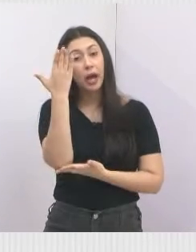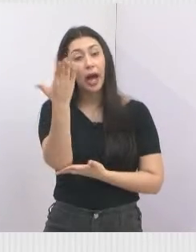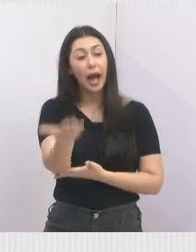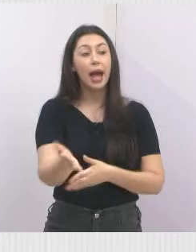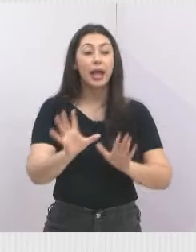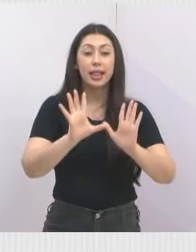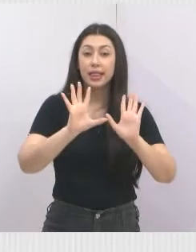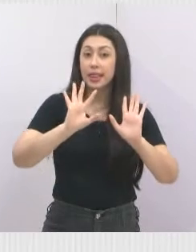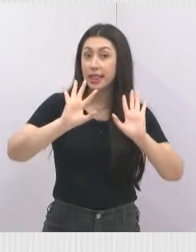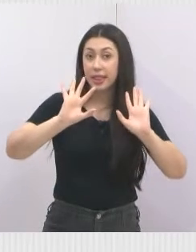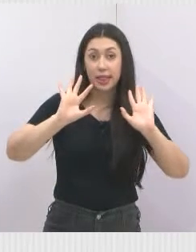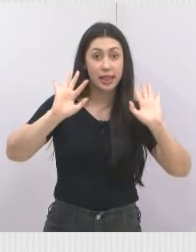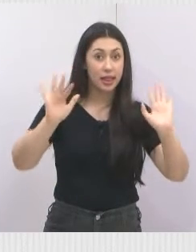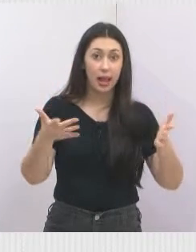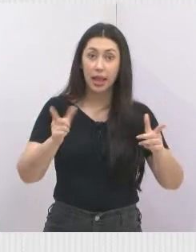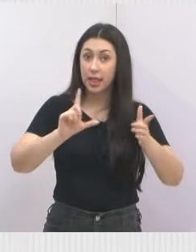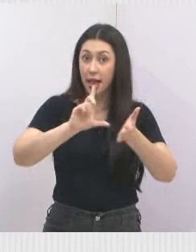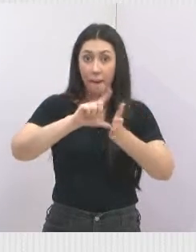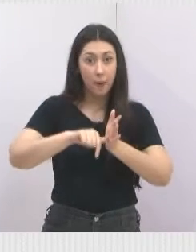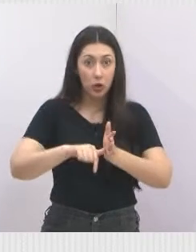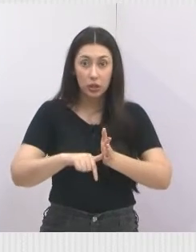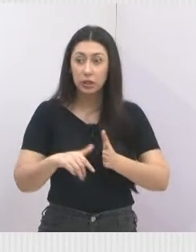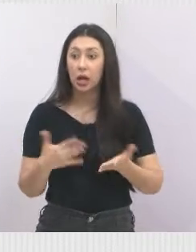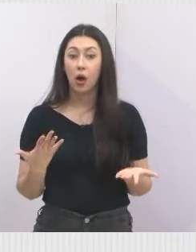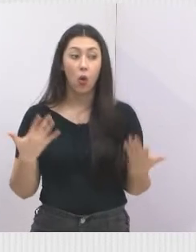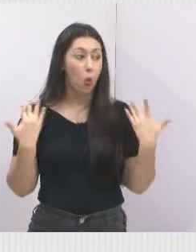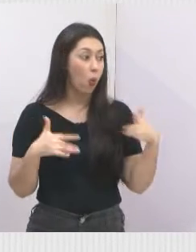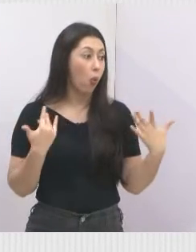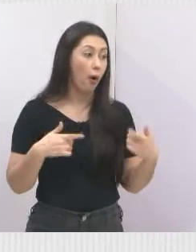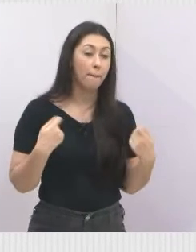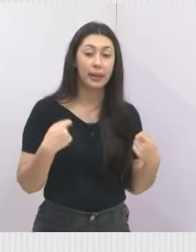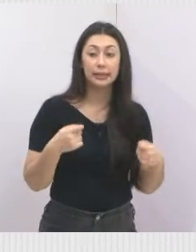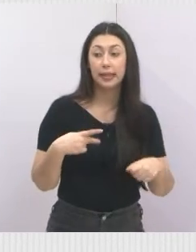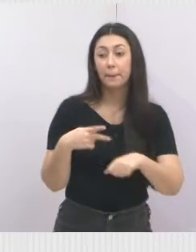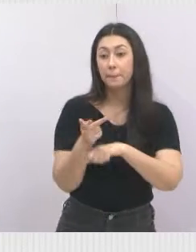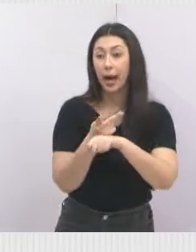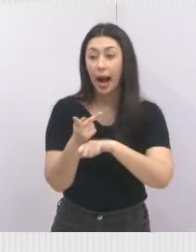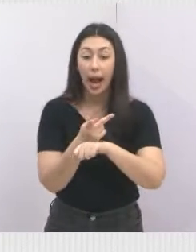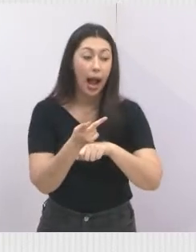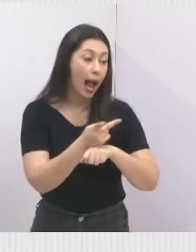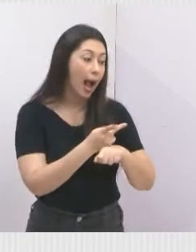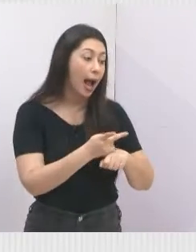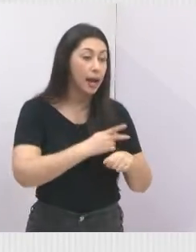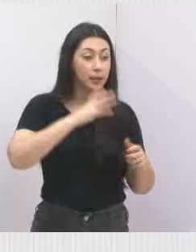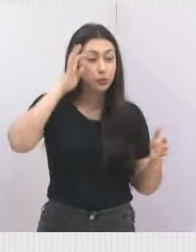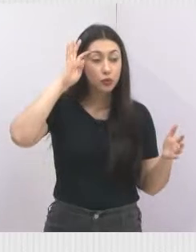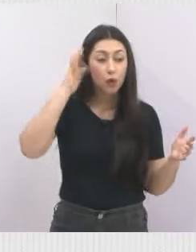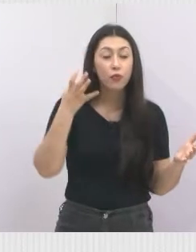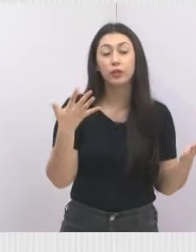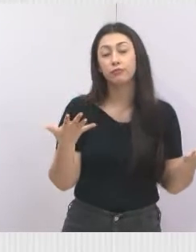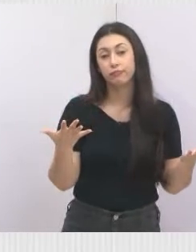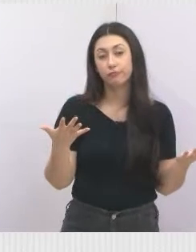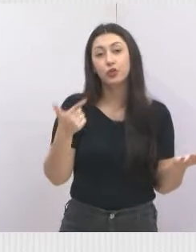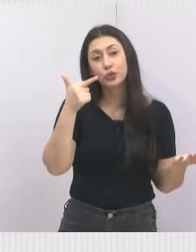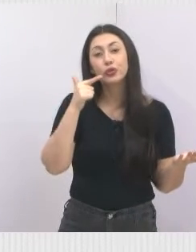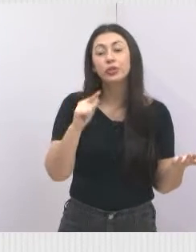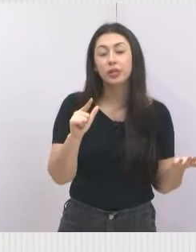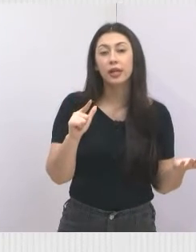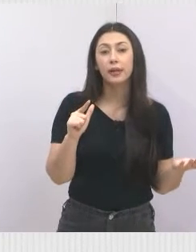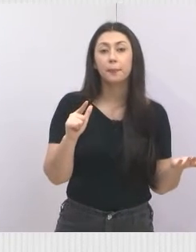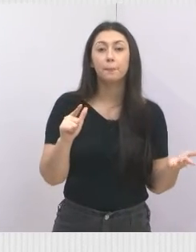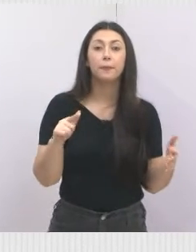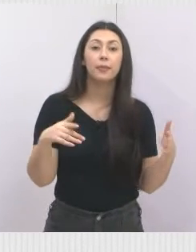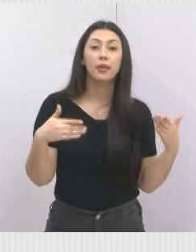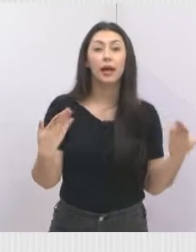quando cai, mobiliza. Aí, acha defesa civil, acha meio ambiente, acha guarda para fechar a rua, acha tudo. Aí dá para mobilizar todo mundo.